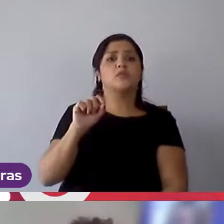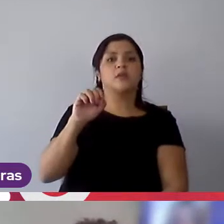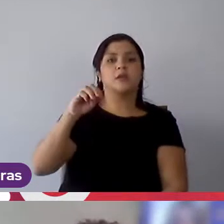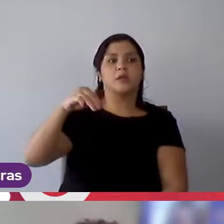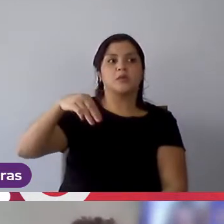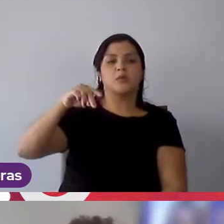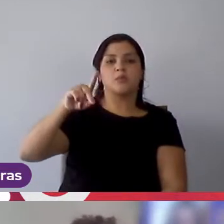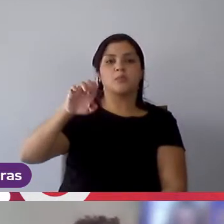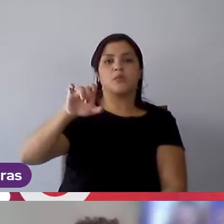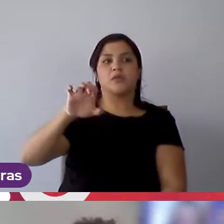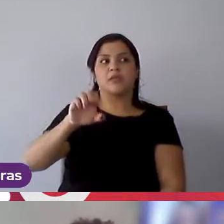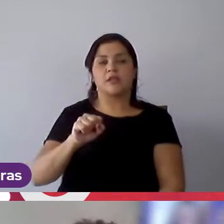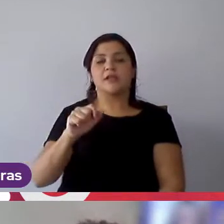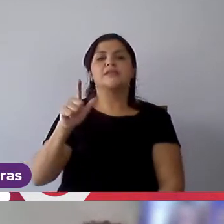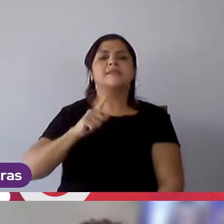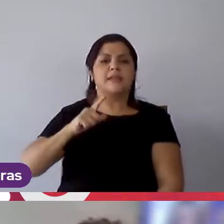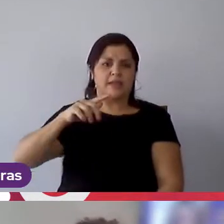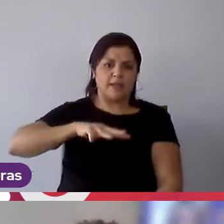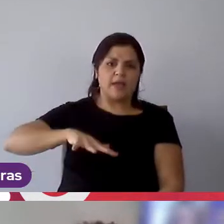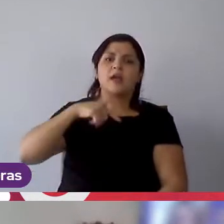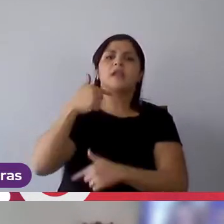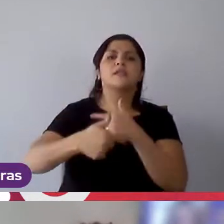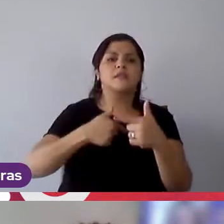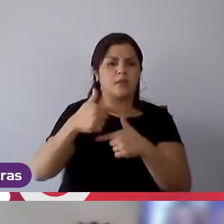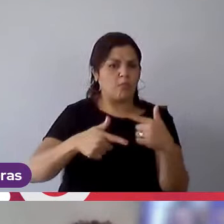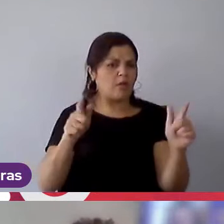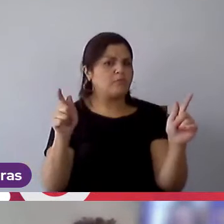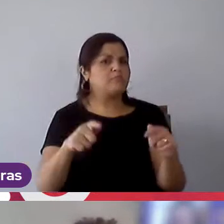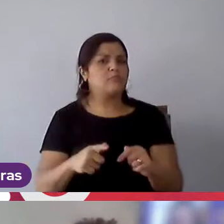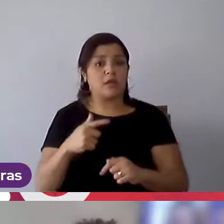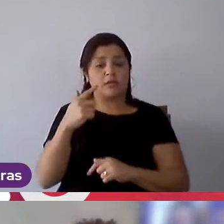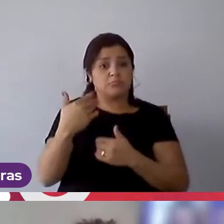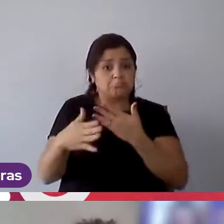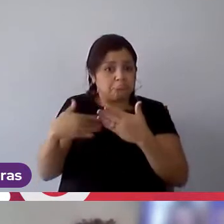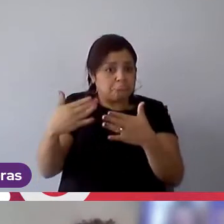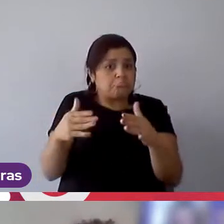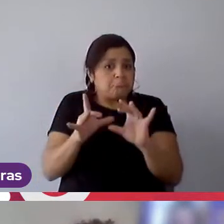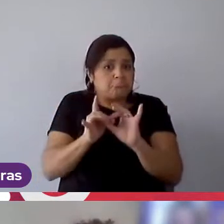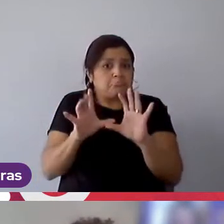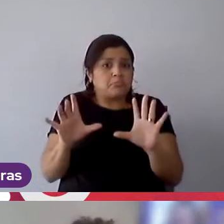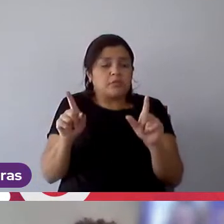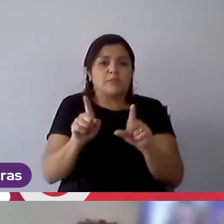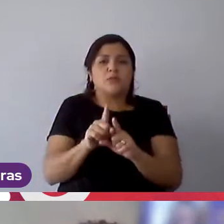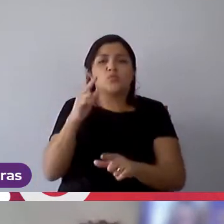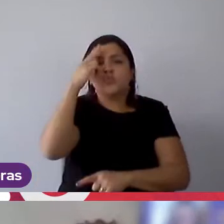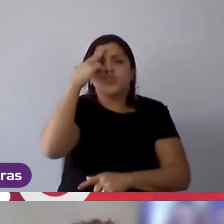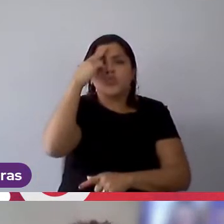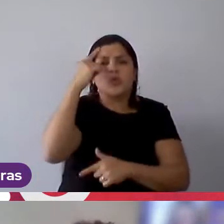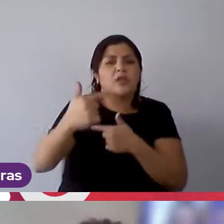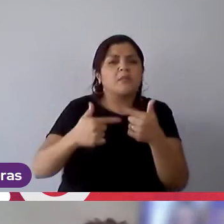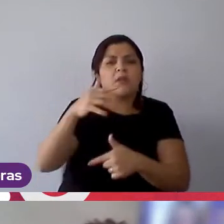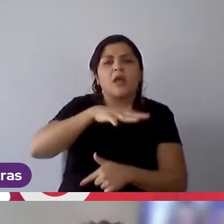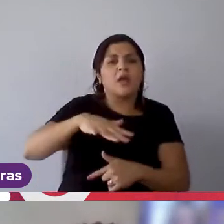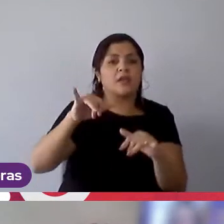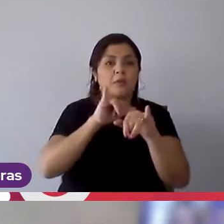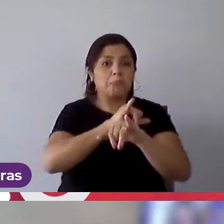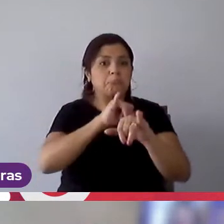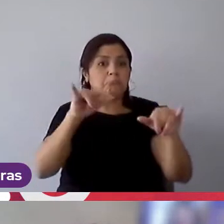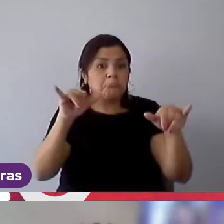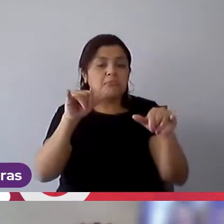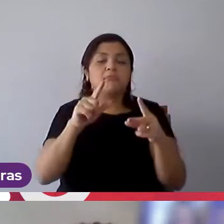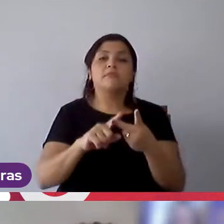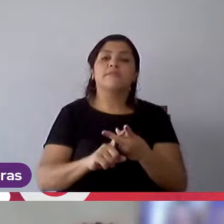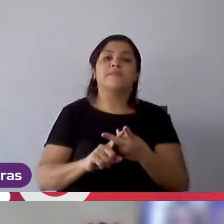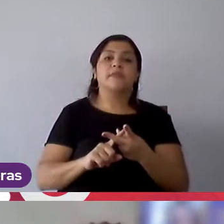espaço para toda e qualquer área que a pessoa queira se desenvolver, então, se o seu sonho é trabalhar com marketing, com